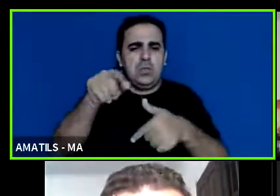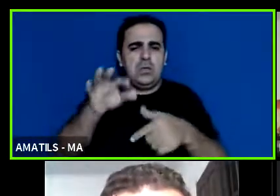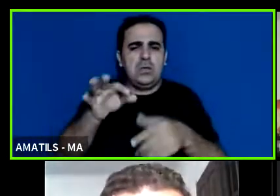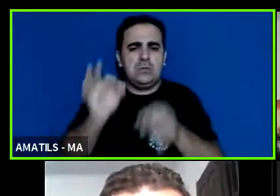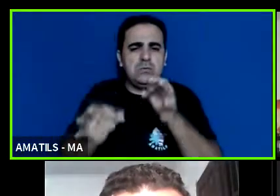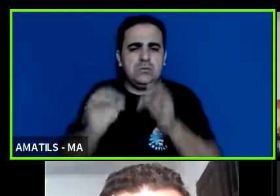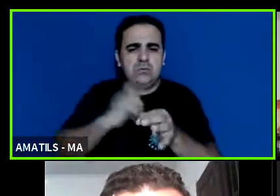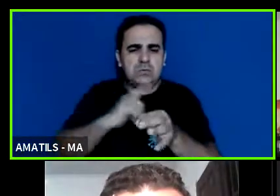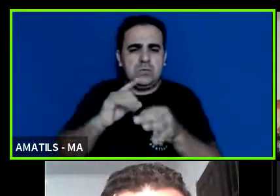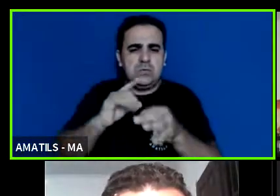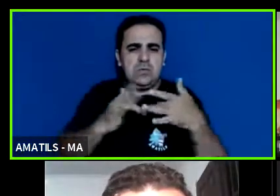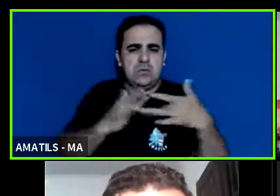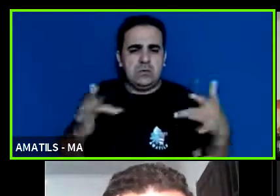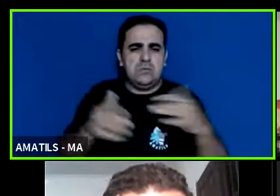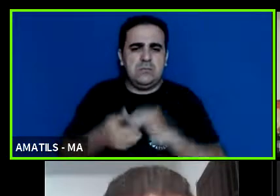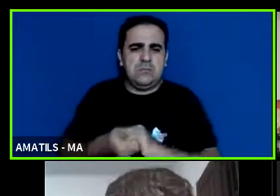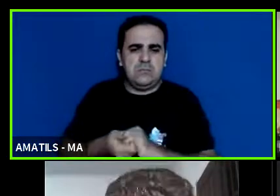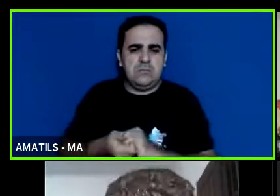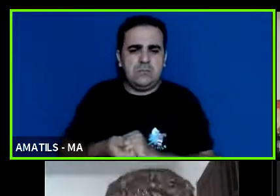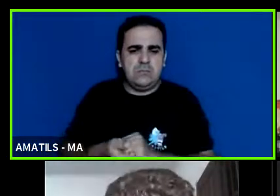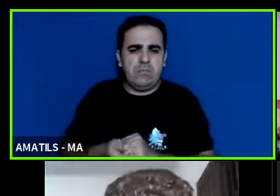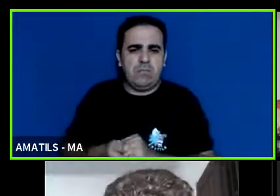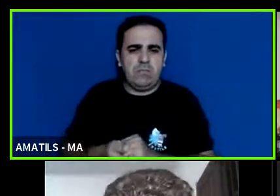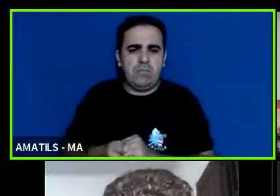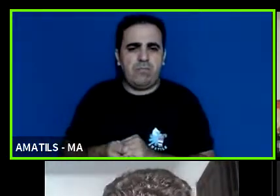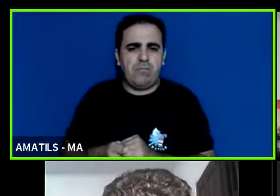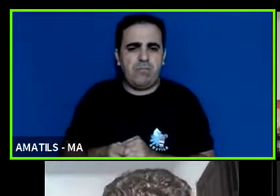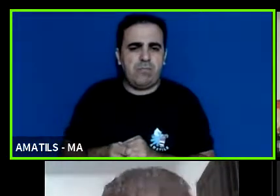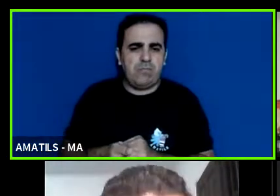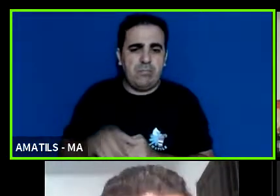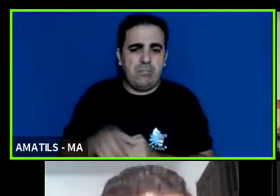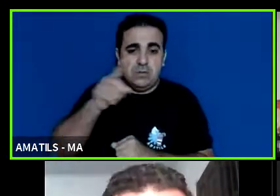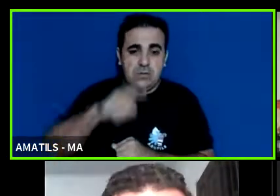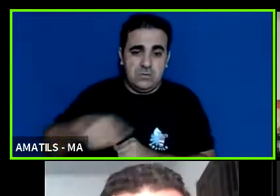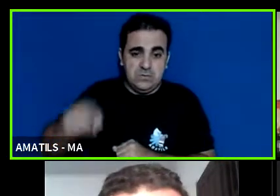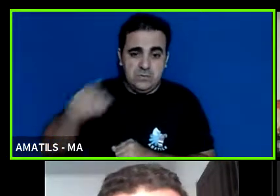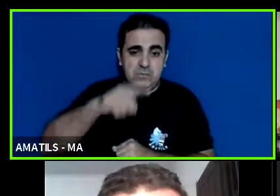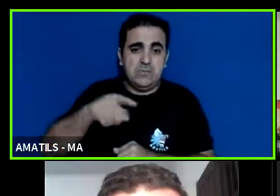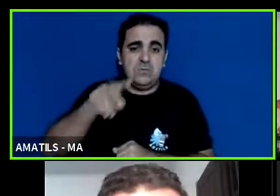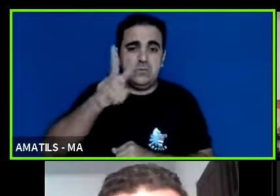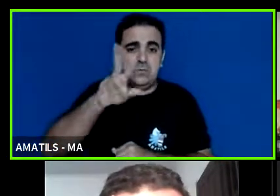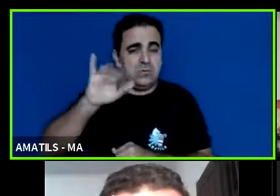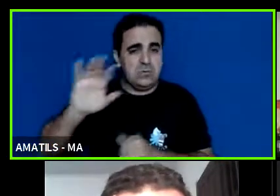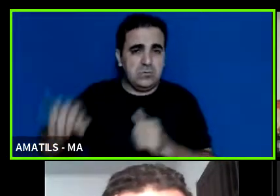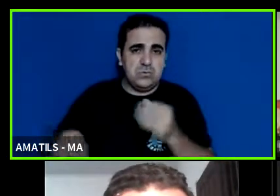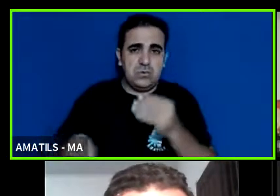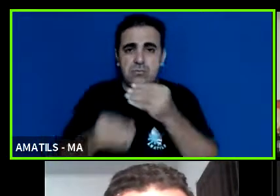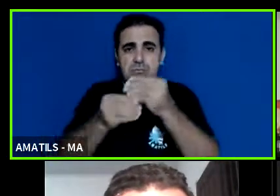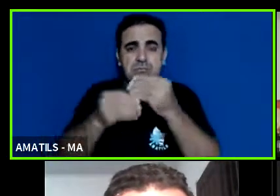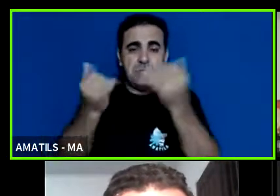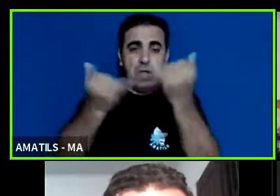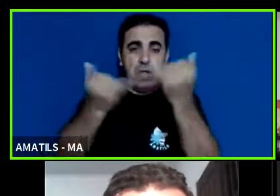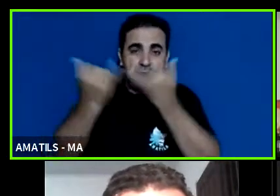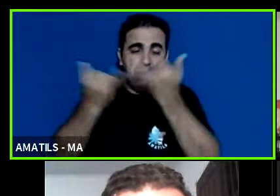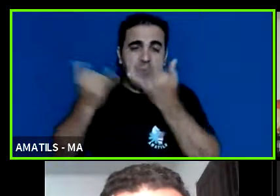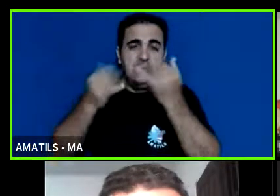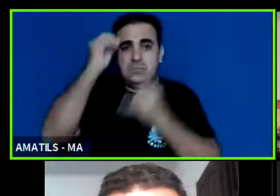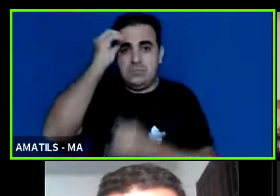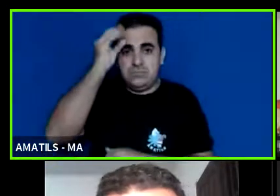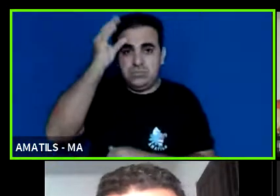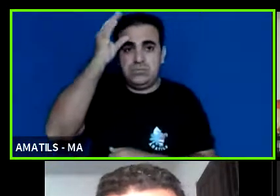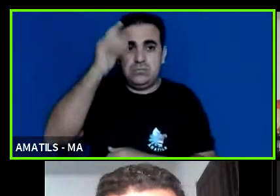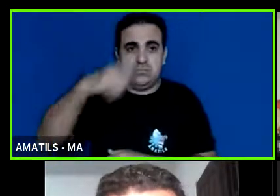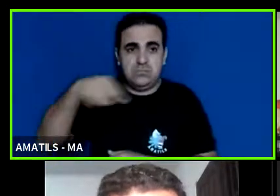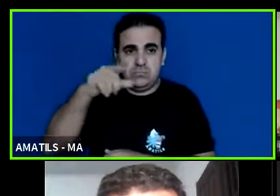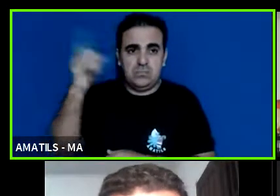grande apelo social e vocês estão agora munidos de informações suficientes para que tenham os seus